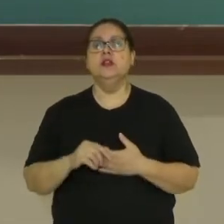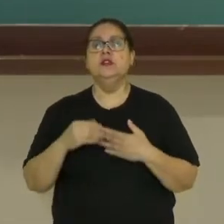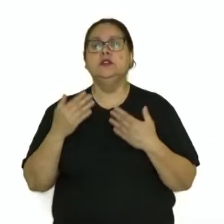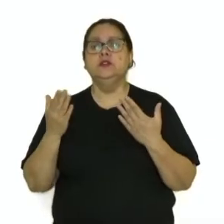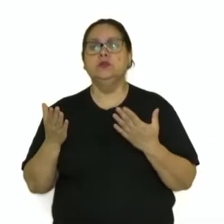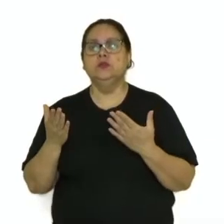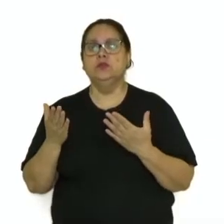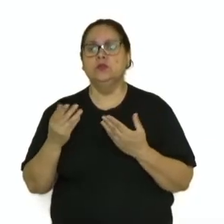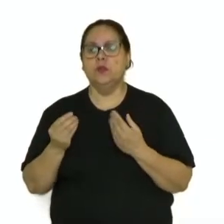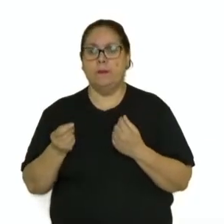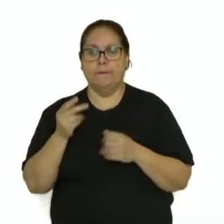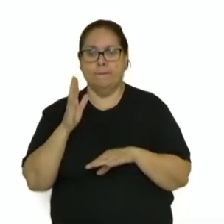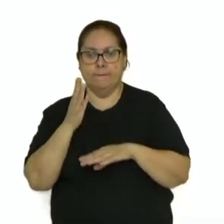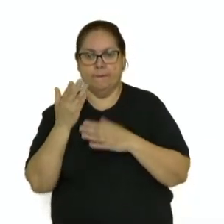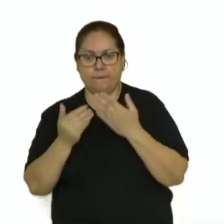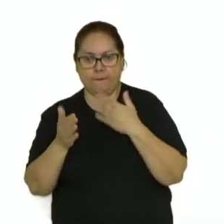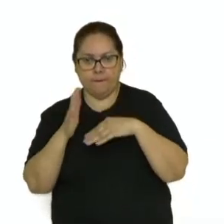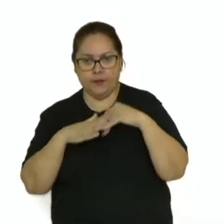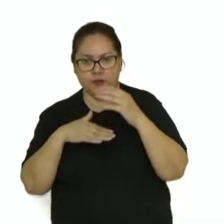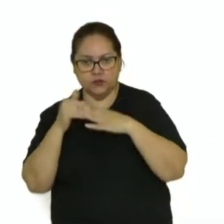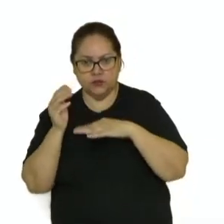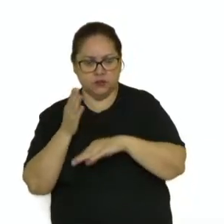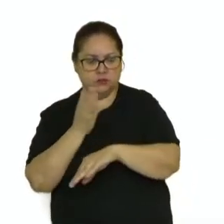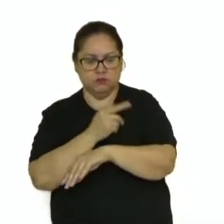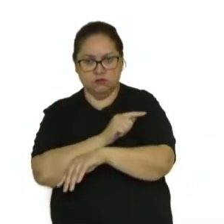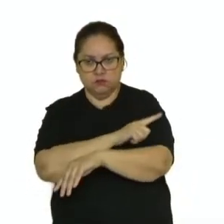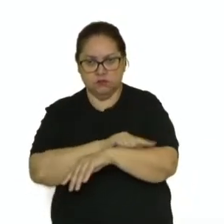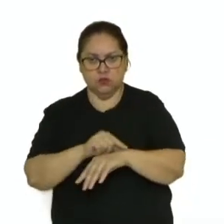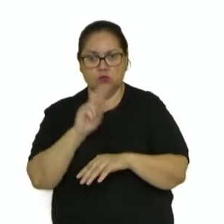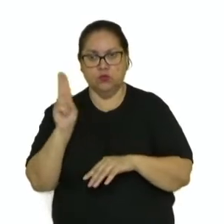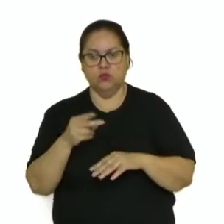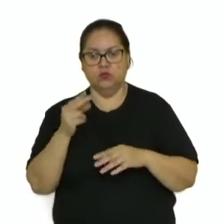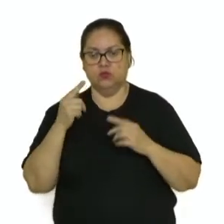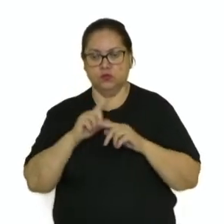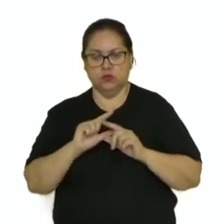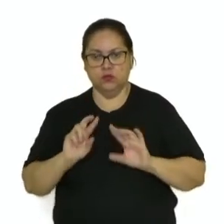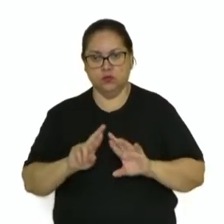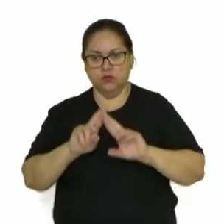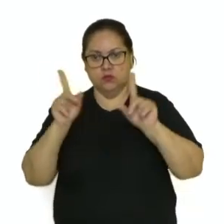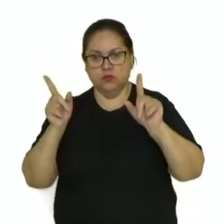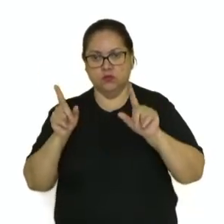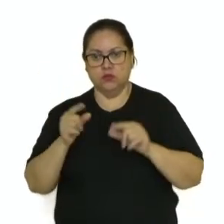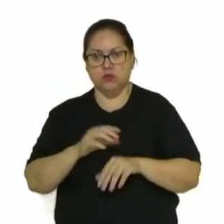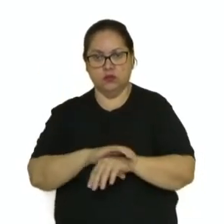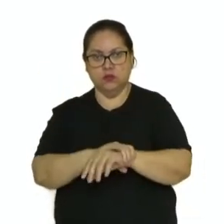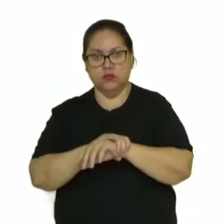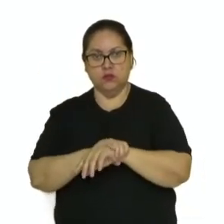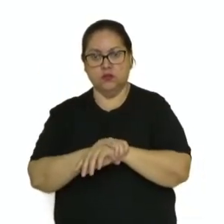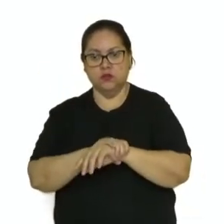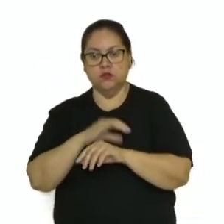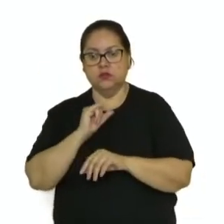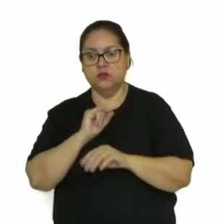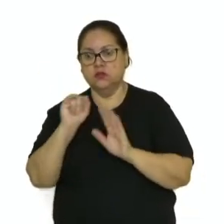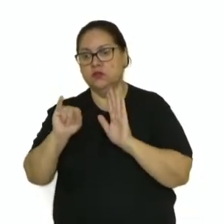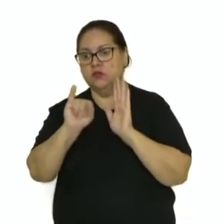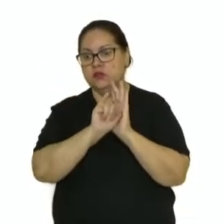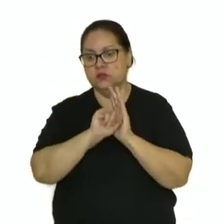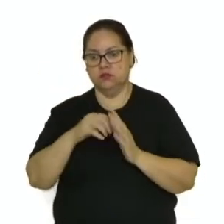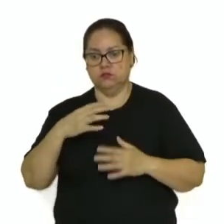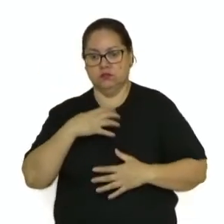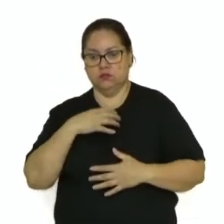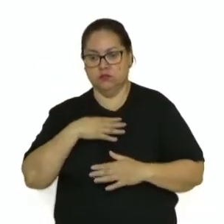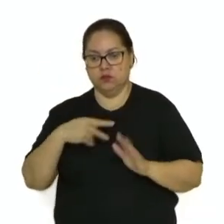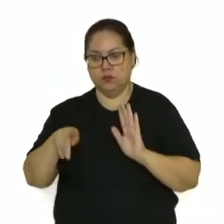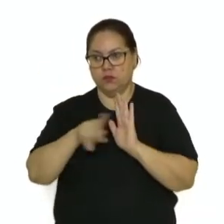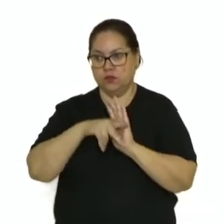Então, práticas simples, como o devido uso do uniforme, podem fazer toda a diferença para garantir a segurança, a identidade e o espírito de